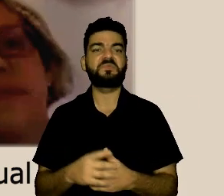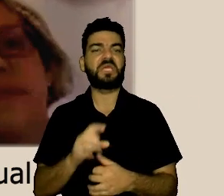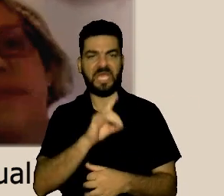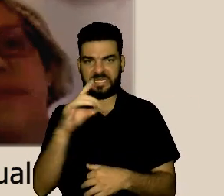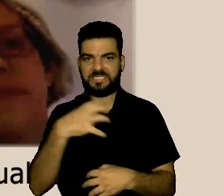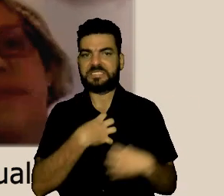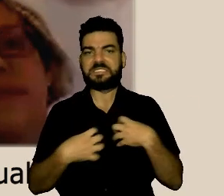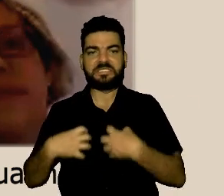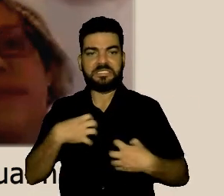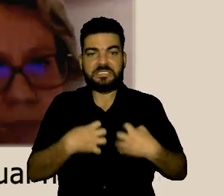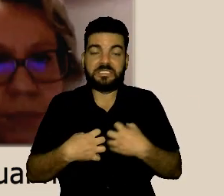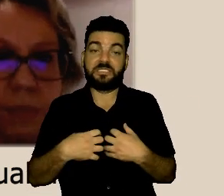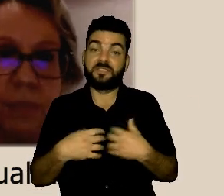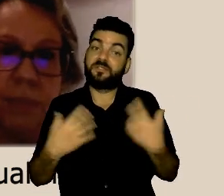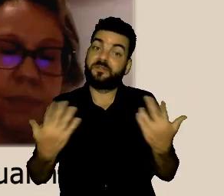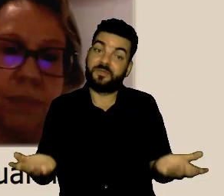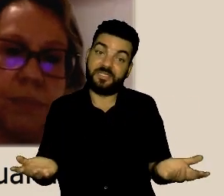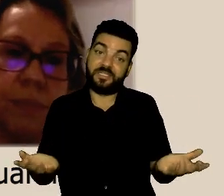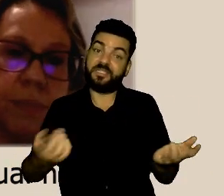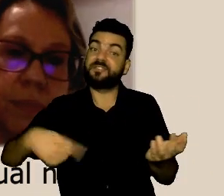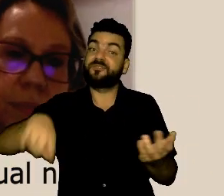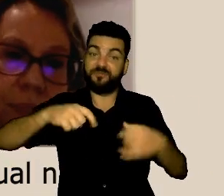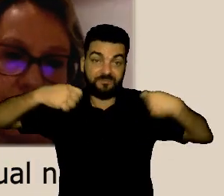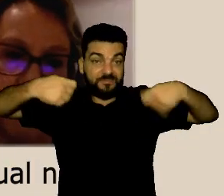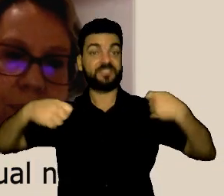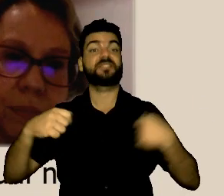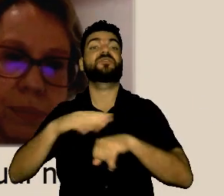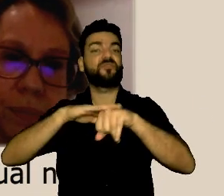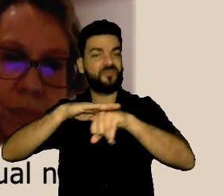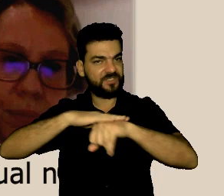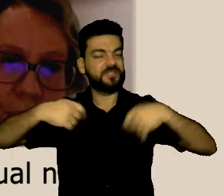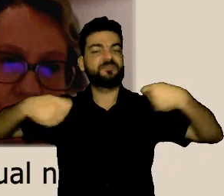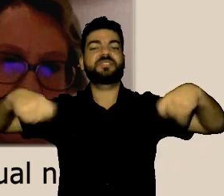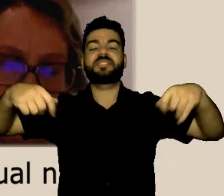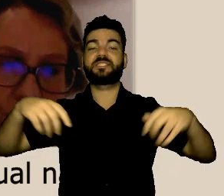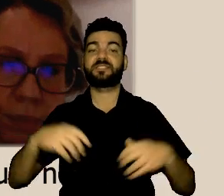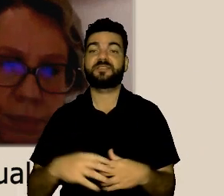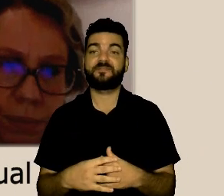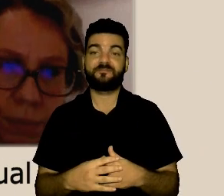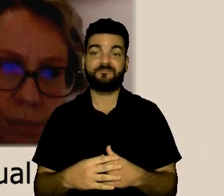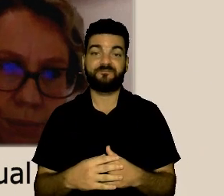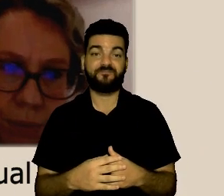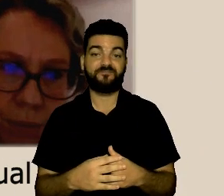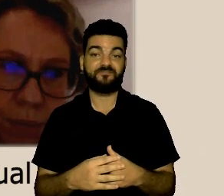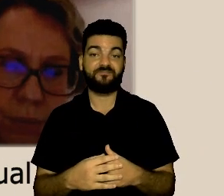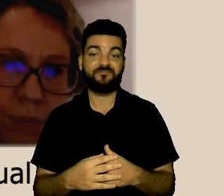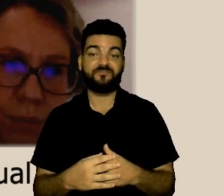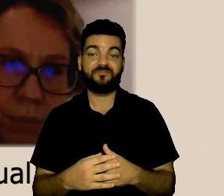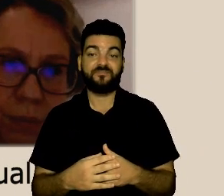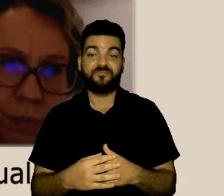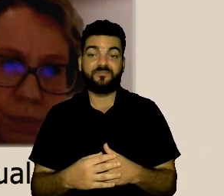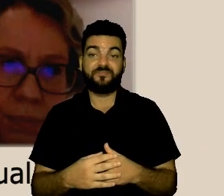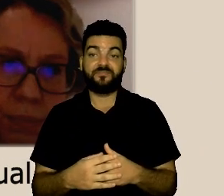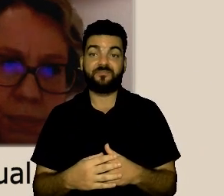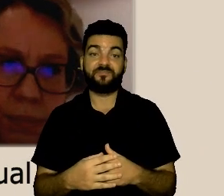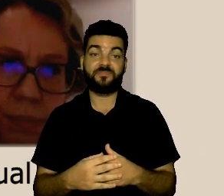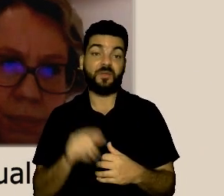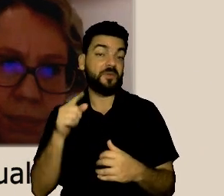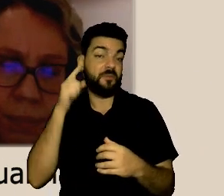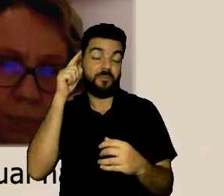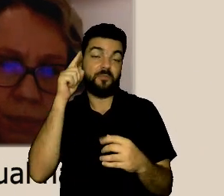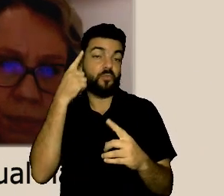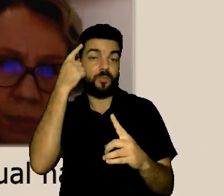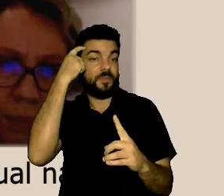debatido, enfrentado e combatido no dia a dia das nossas instituições. E, portanto,